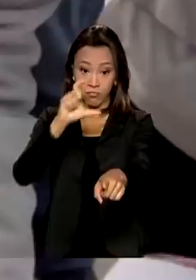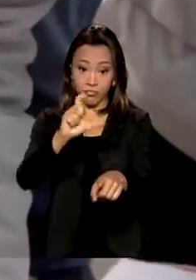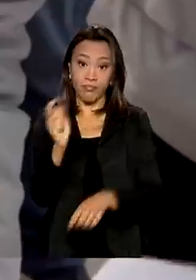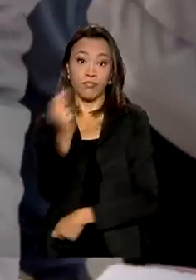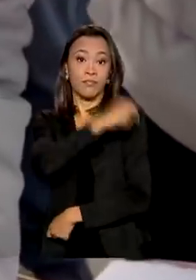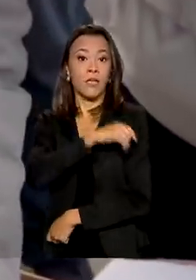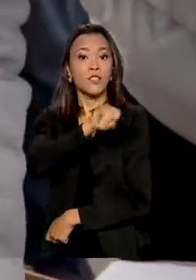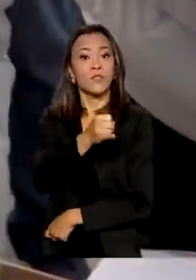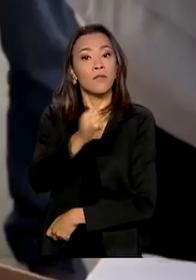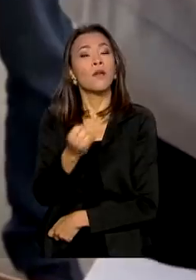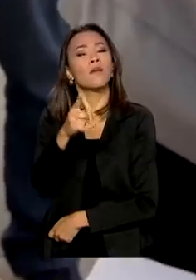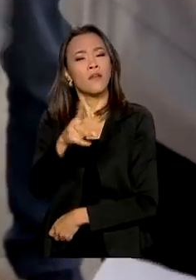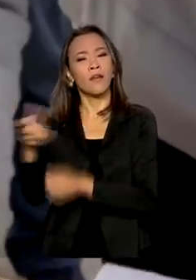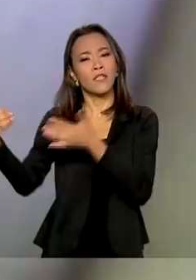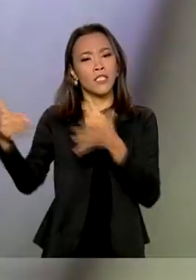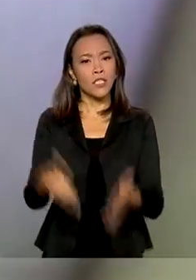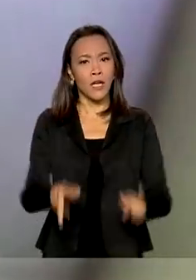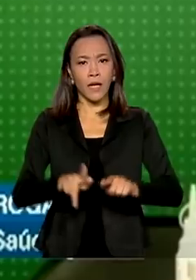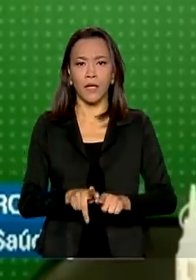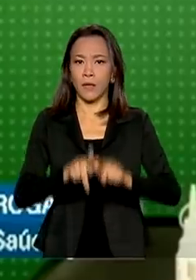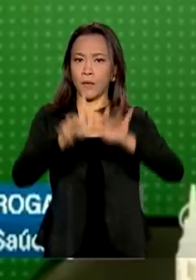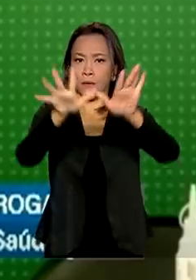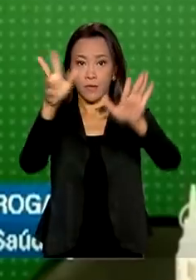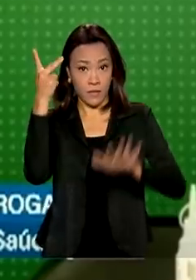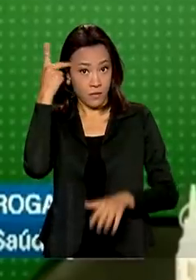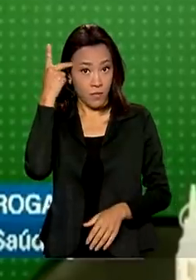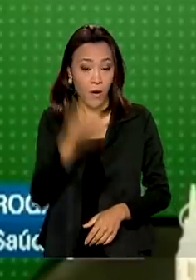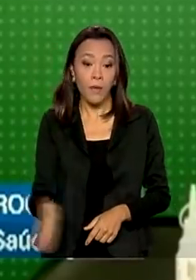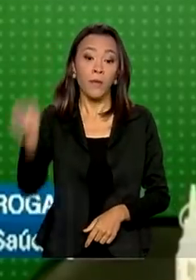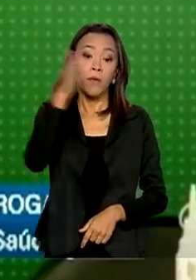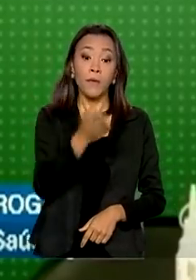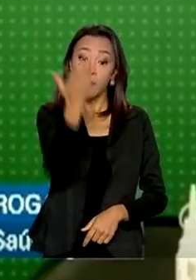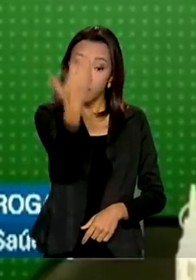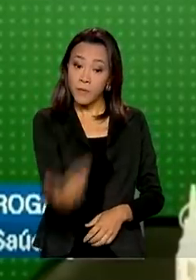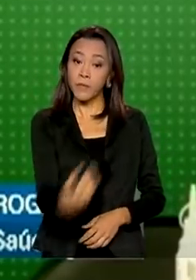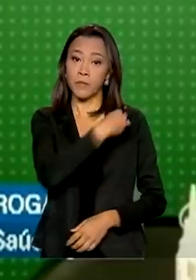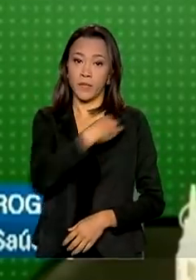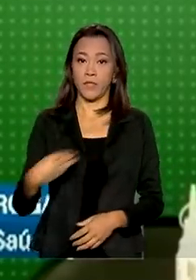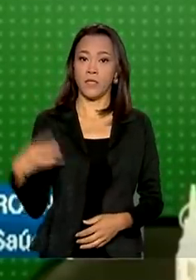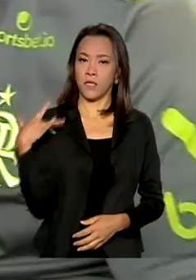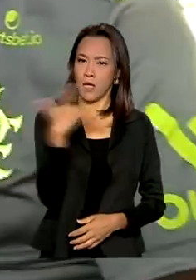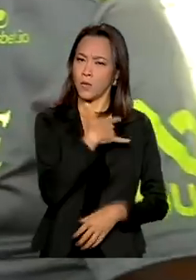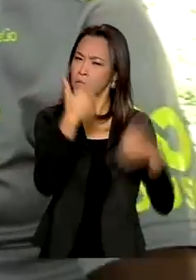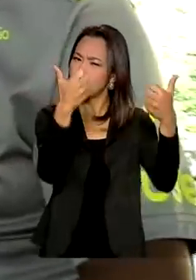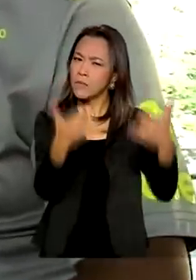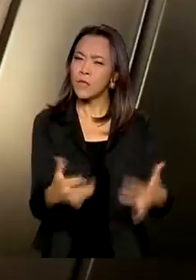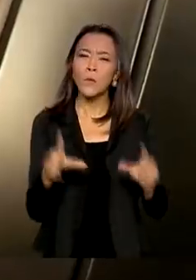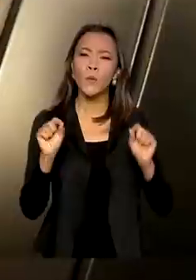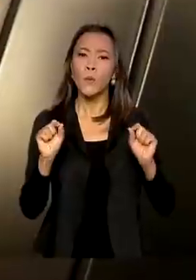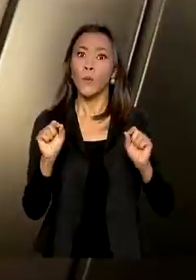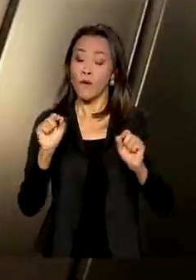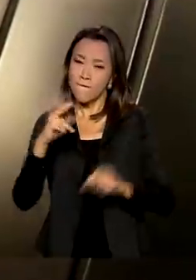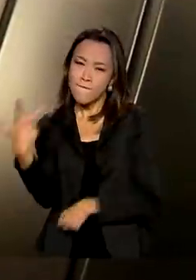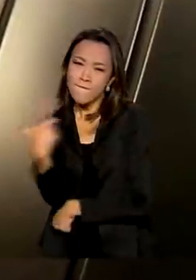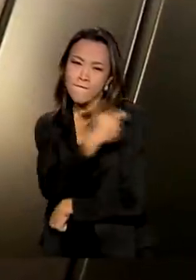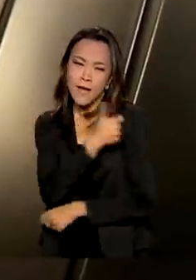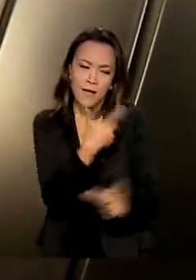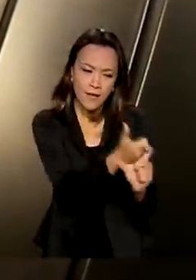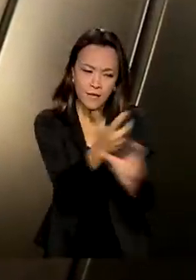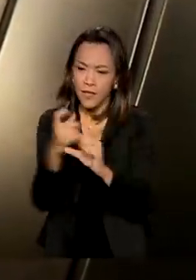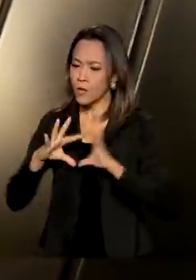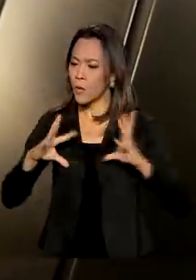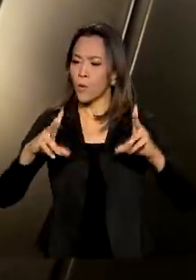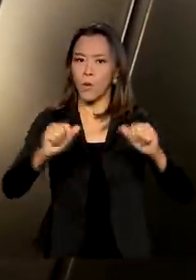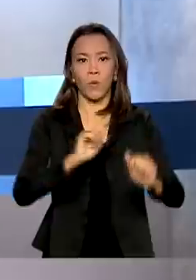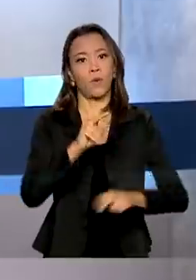aeroporto de Guarulhos, em São Paulo. No Senado, o Ministro da Saúde fala da expectativa de vacinar todos os brasileiros acima de